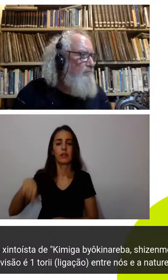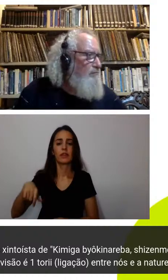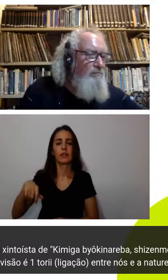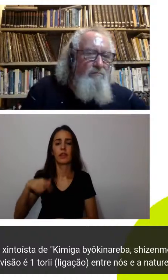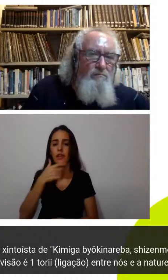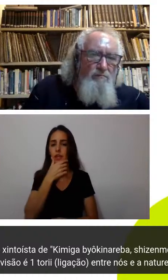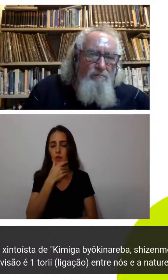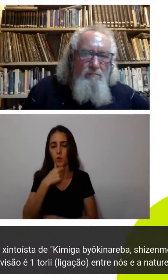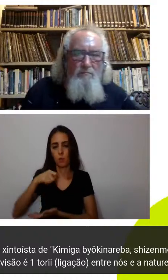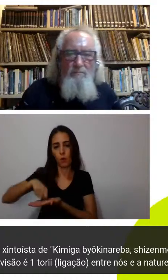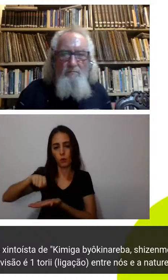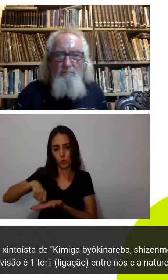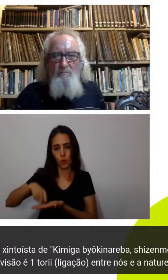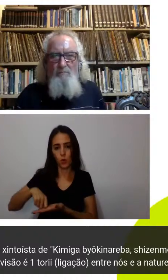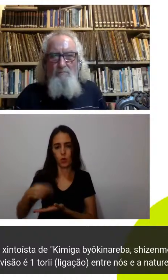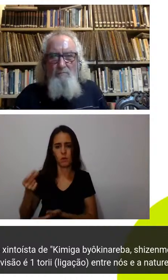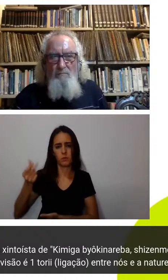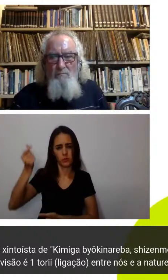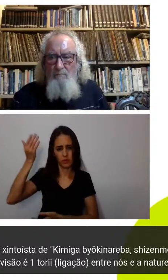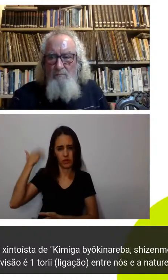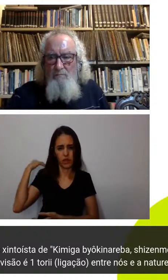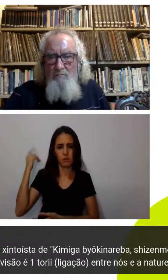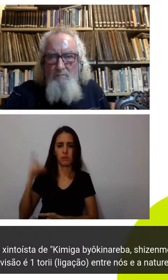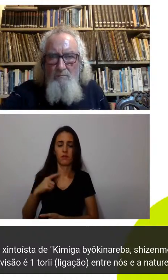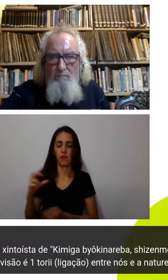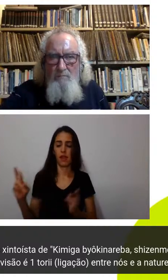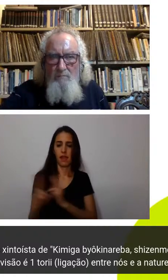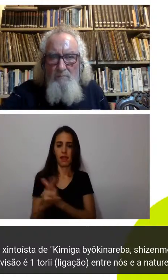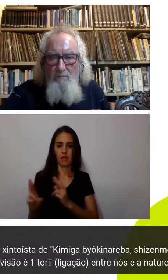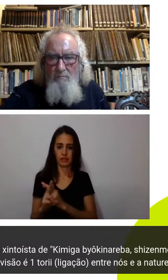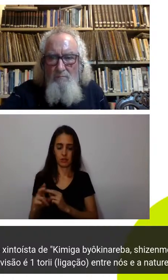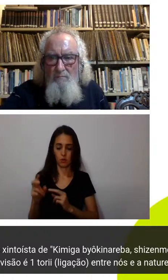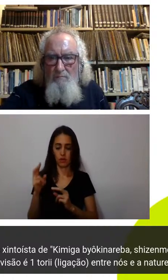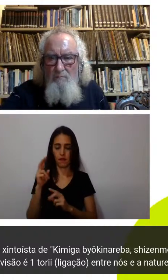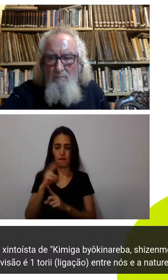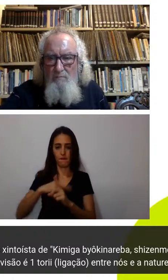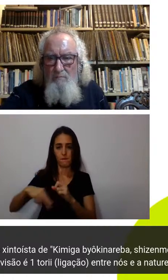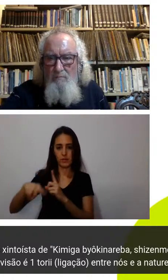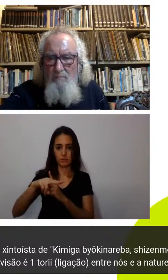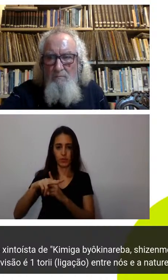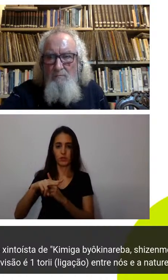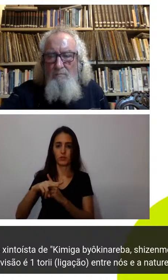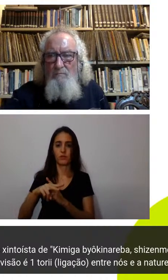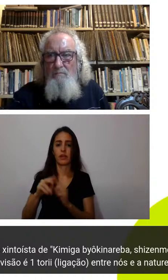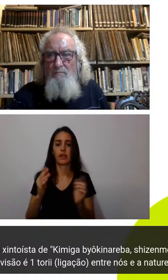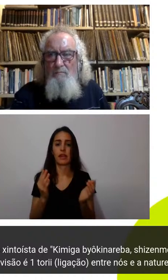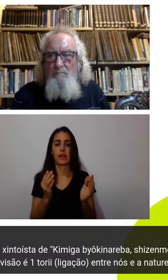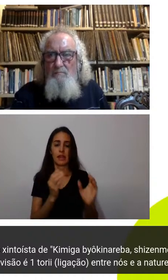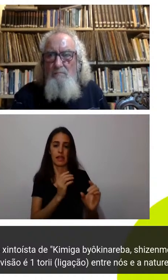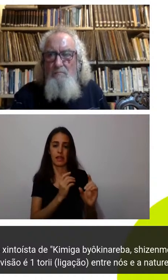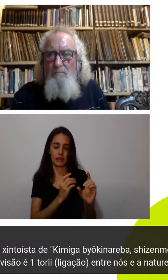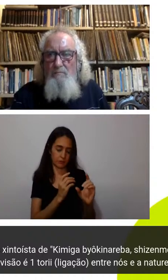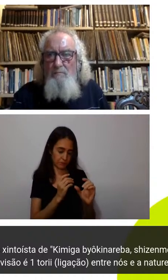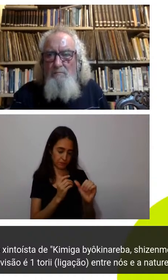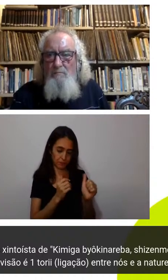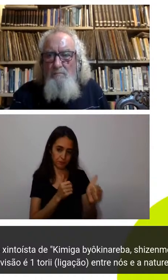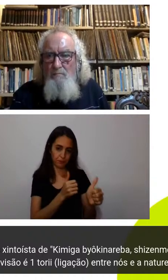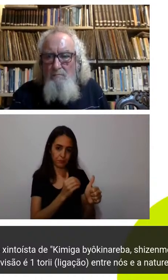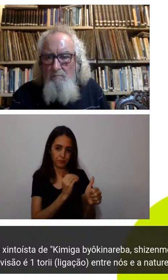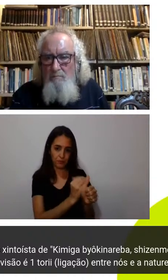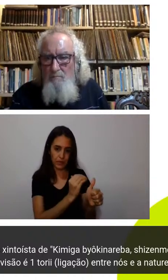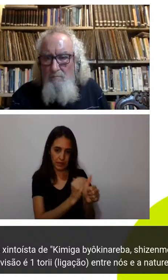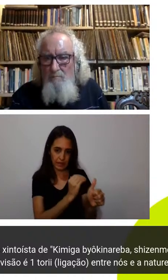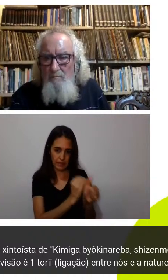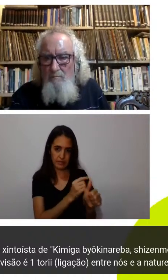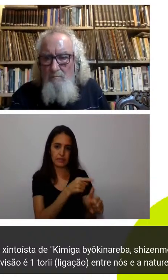cristã do mundo e a questão a nossa relação com meio ambiente o próprio Éden ele fala ele defende que é uma forma